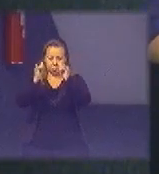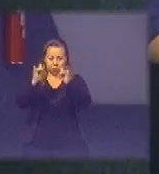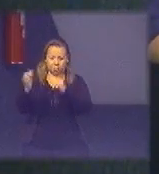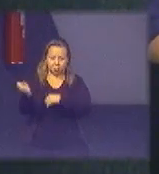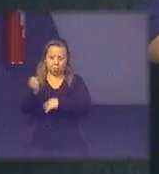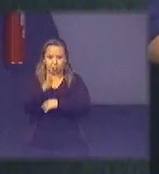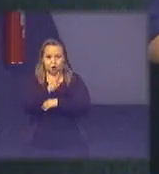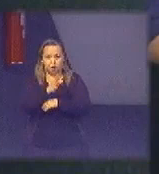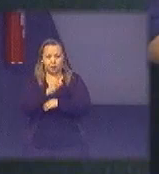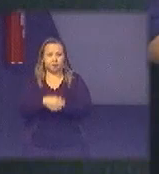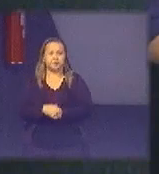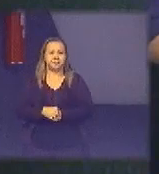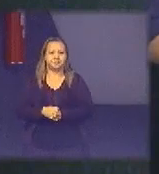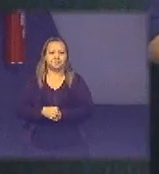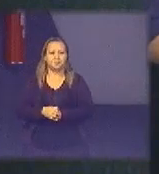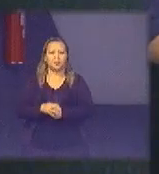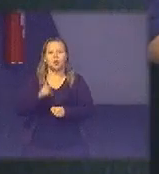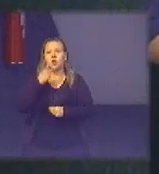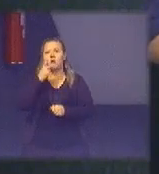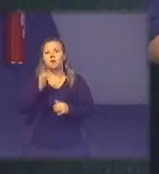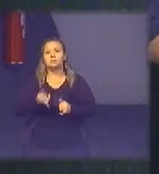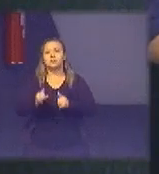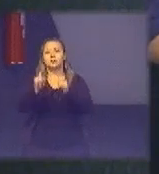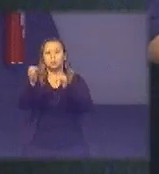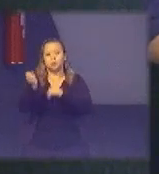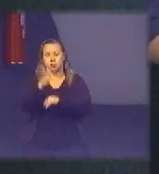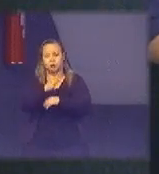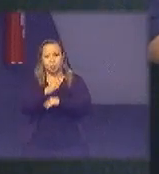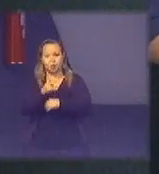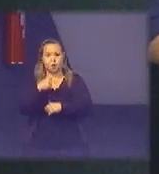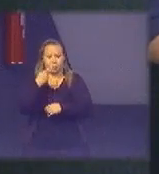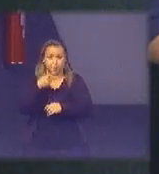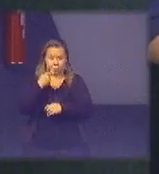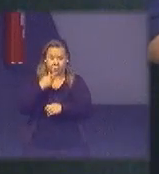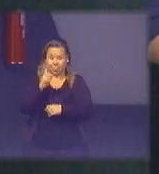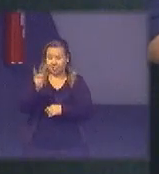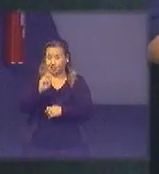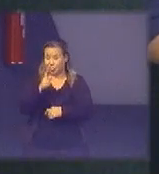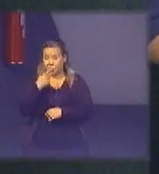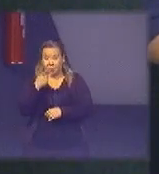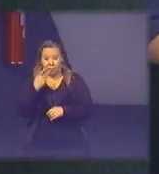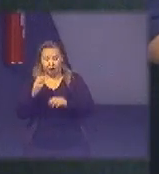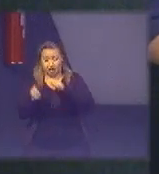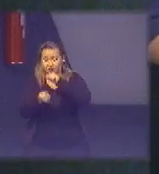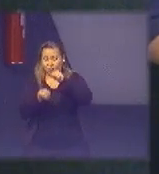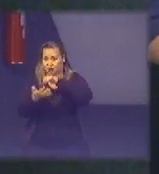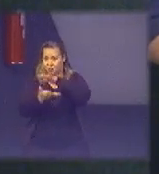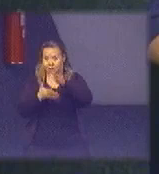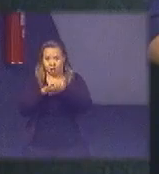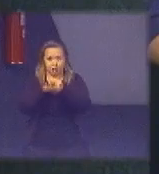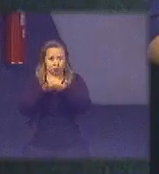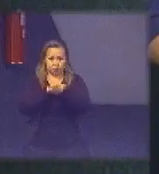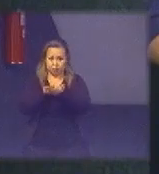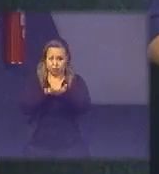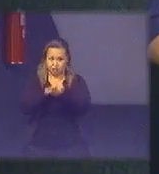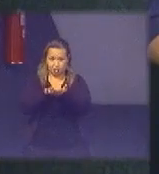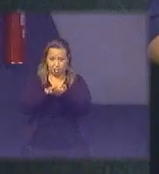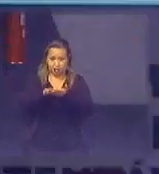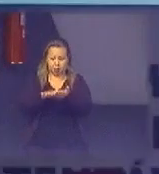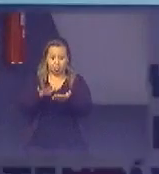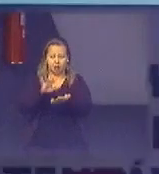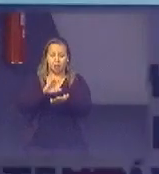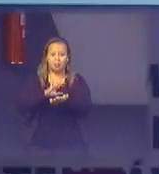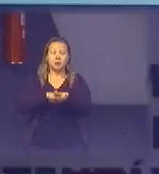decreto atual do pregão eletrônico ele é o 5450 2005 ele nem menciona sustentabilidade nada nem menciona a nova lei de